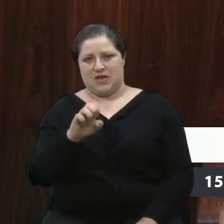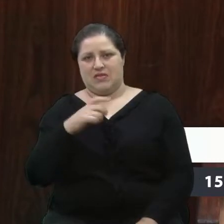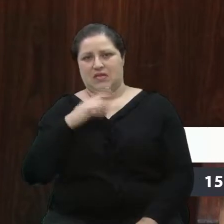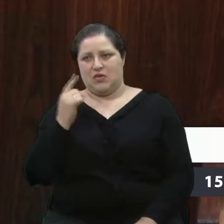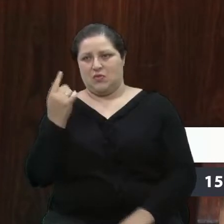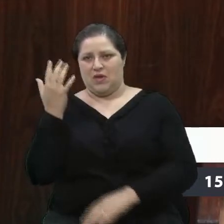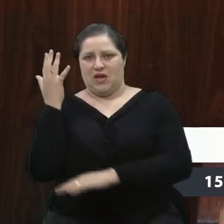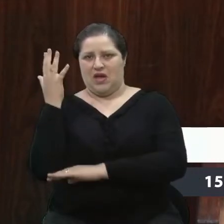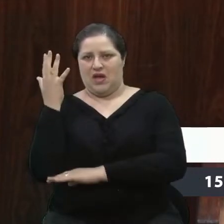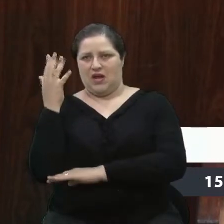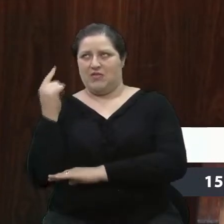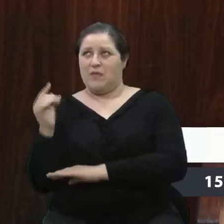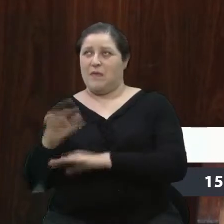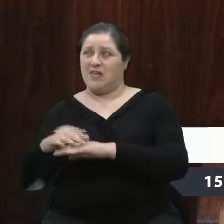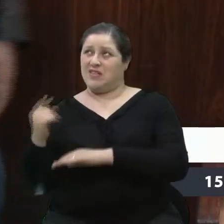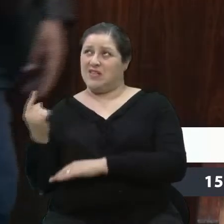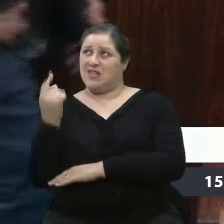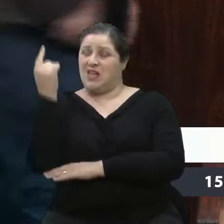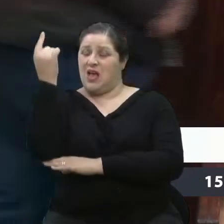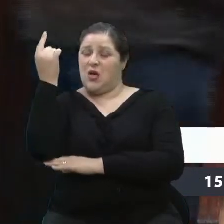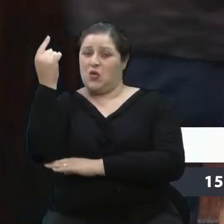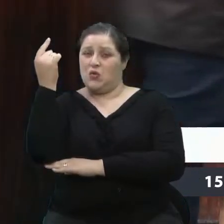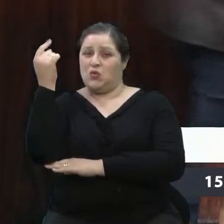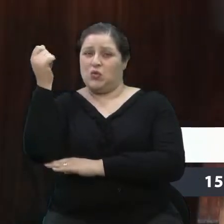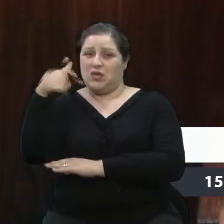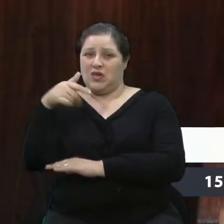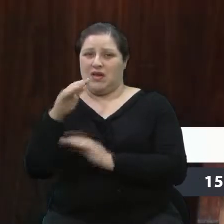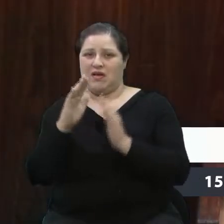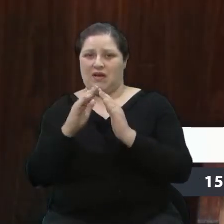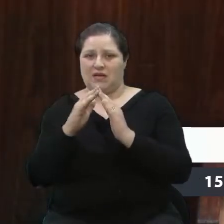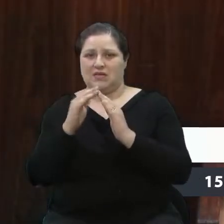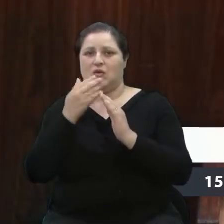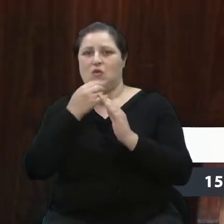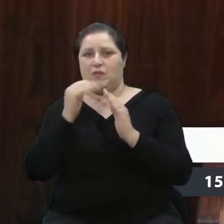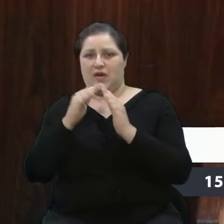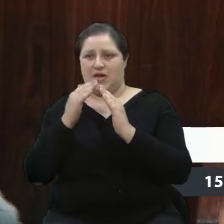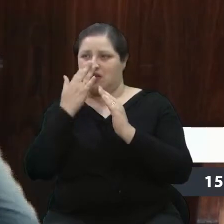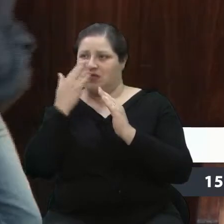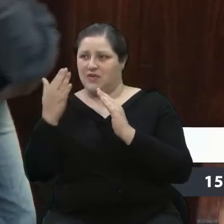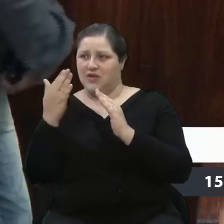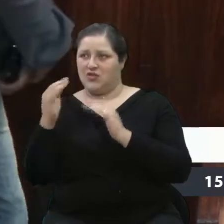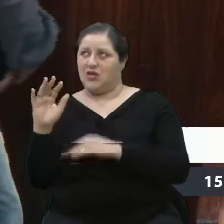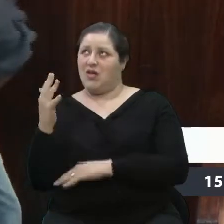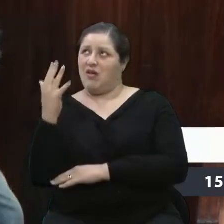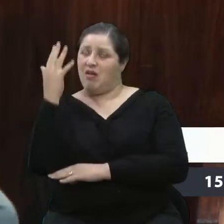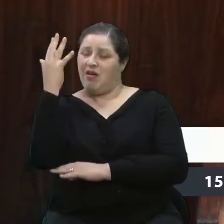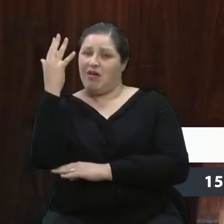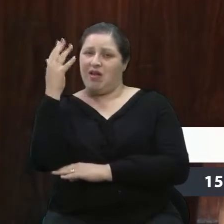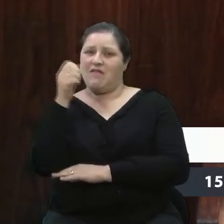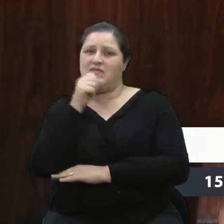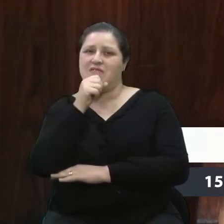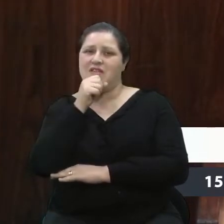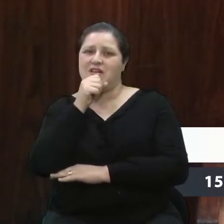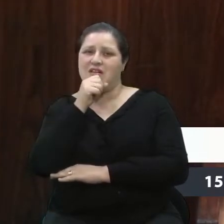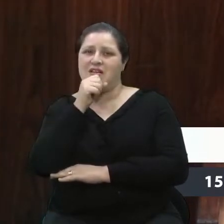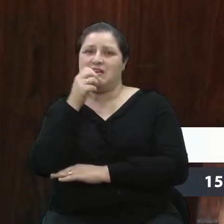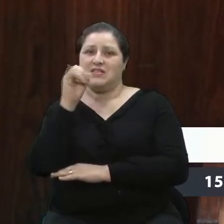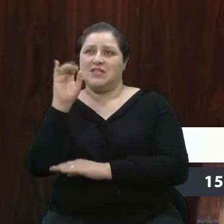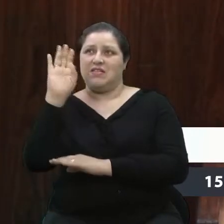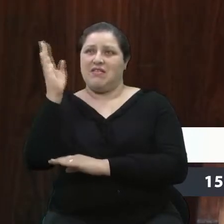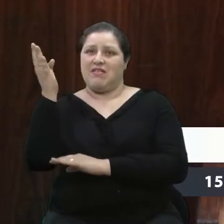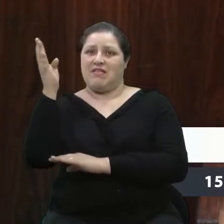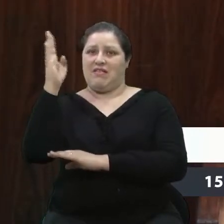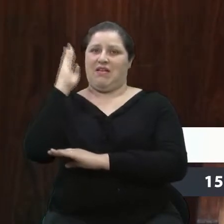mas é mais alto que a casa. O morador da frente me contatou e disse o seguinte, olha, é uma árvore grande, velha, se cair vai derrubar a minha casa.